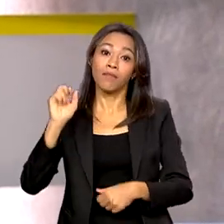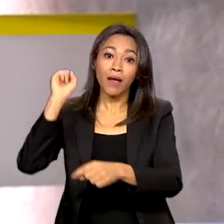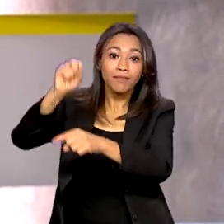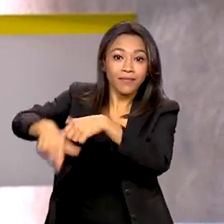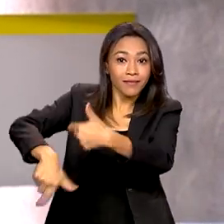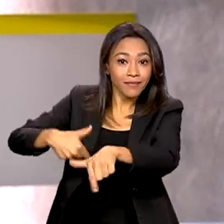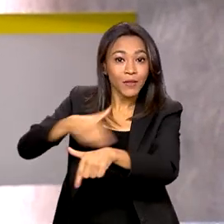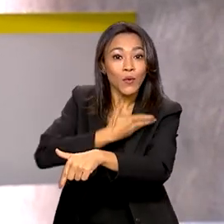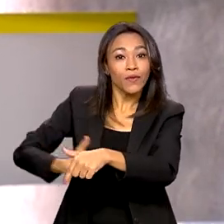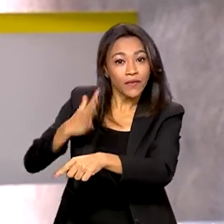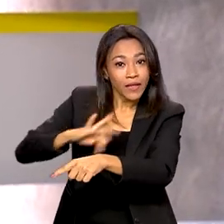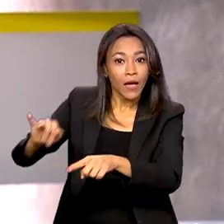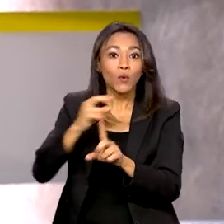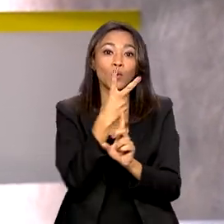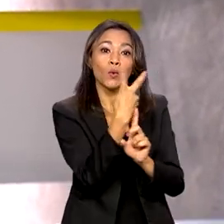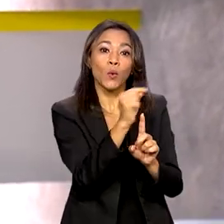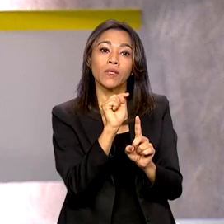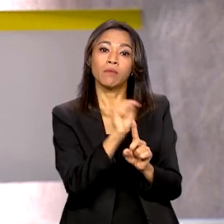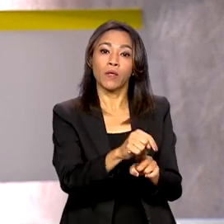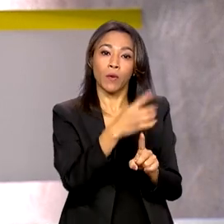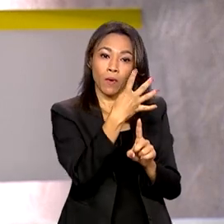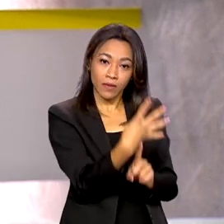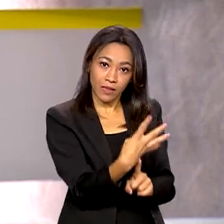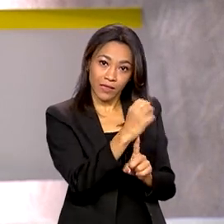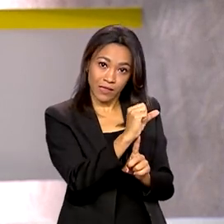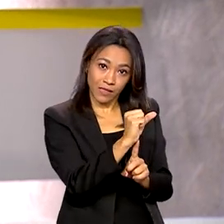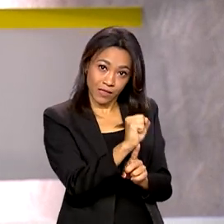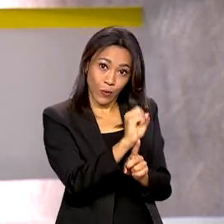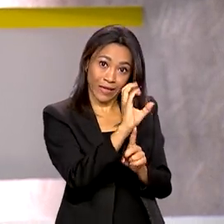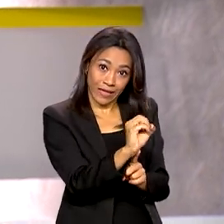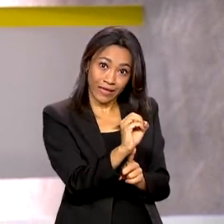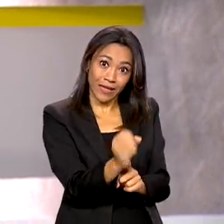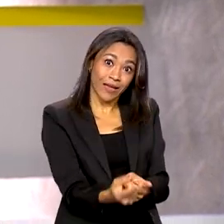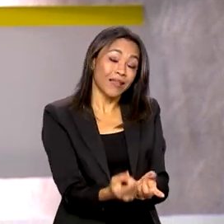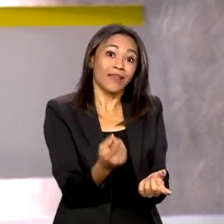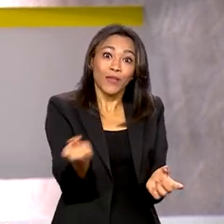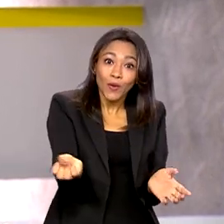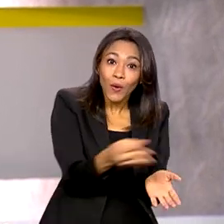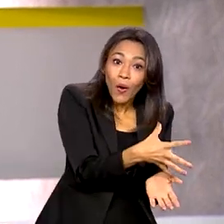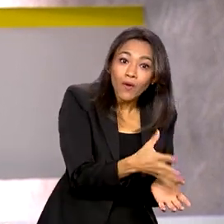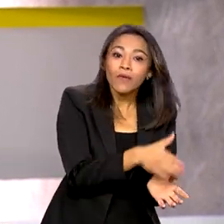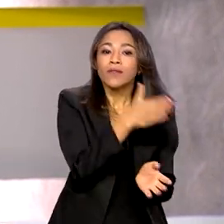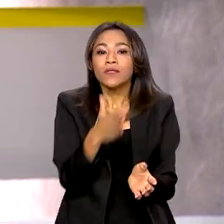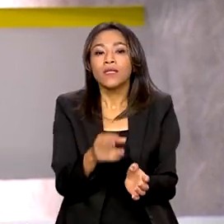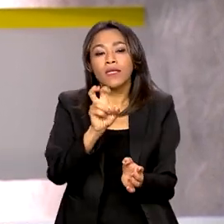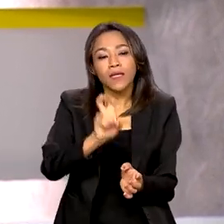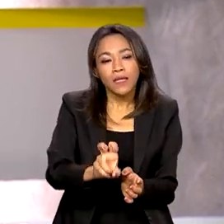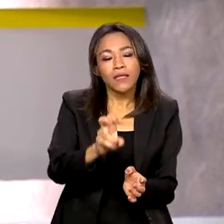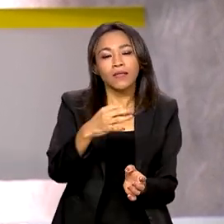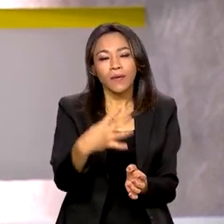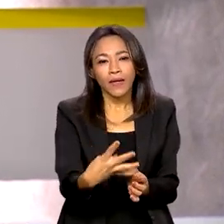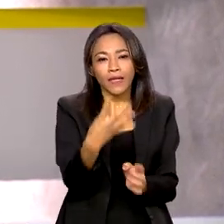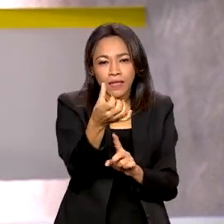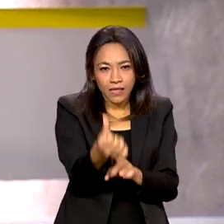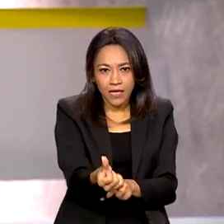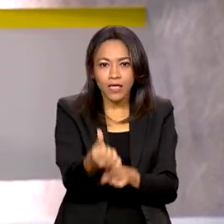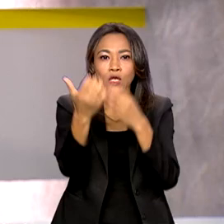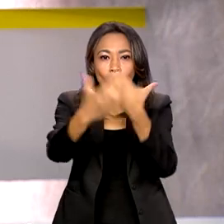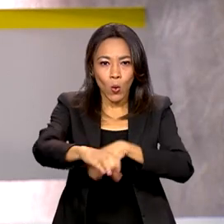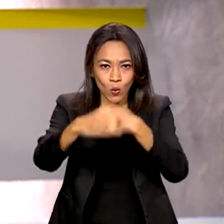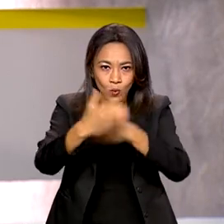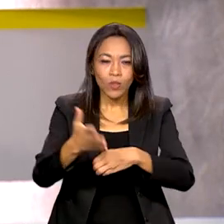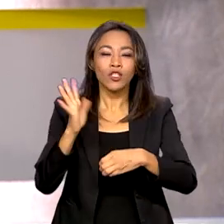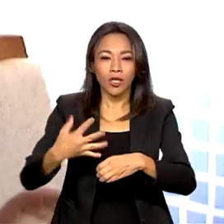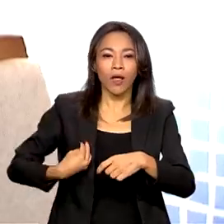São 2.480 inéditas e 546 em concursos públicos já em